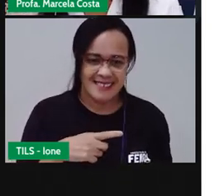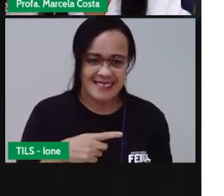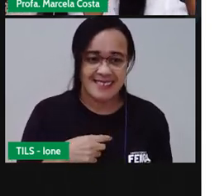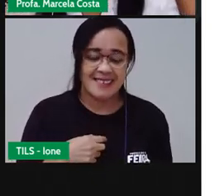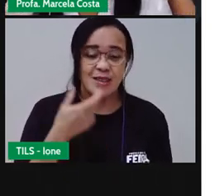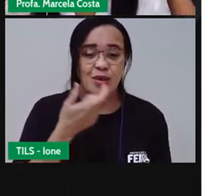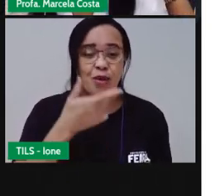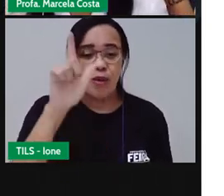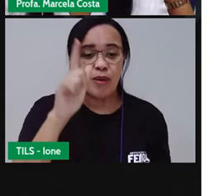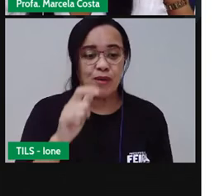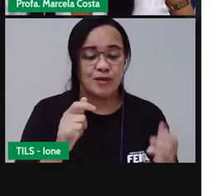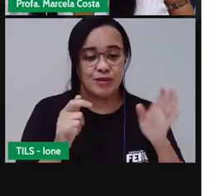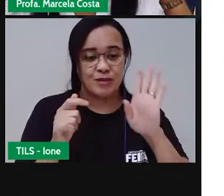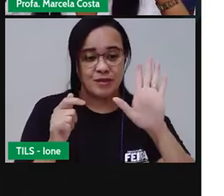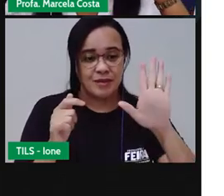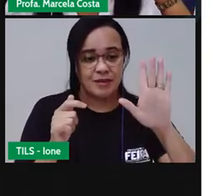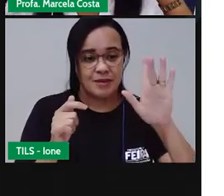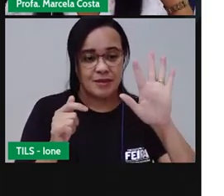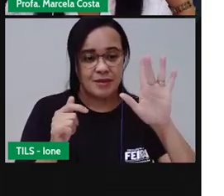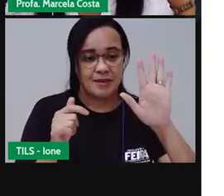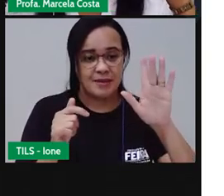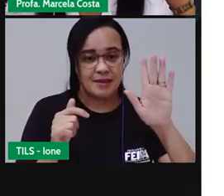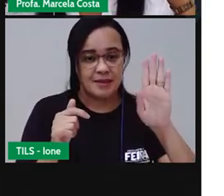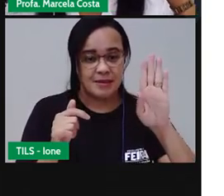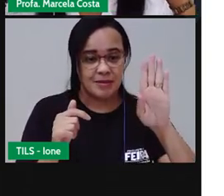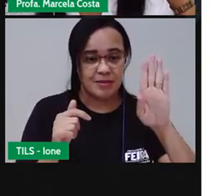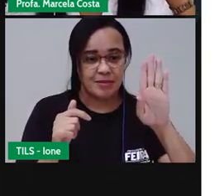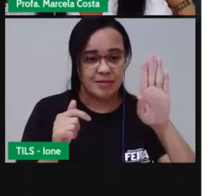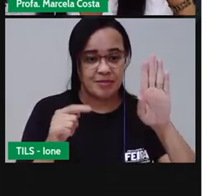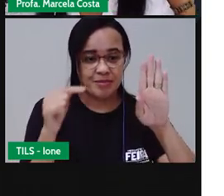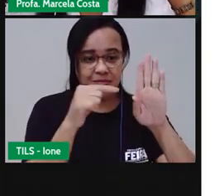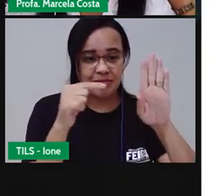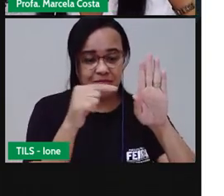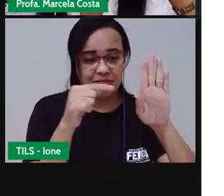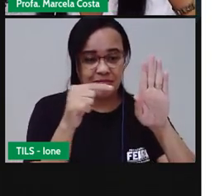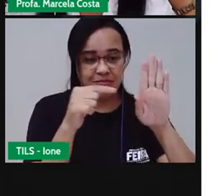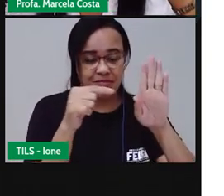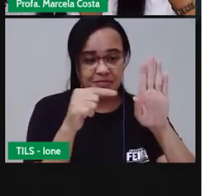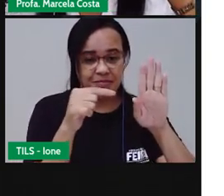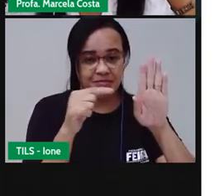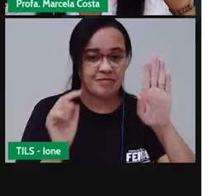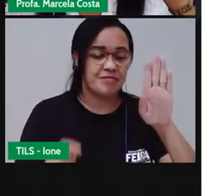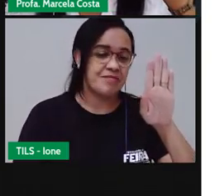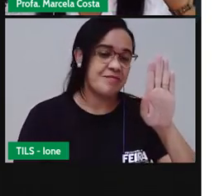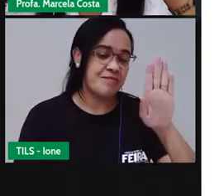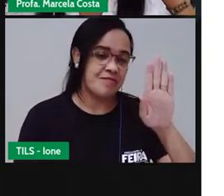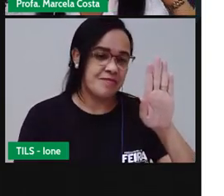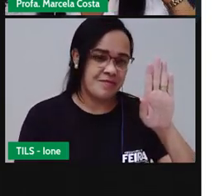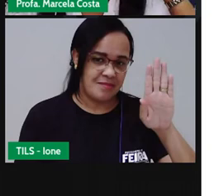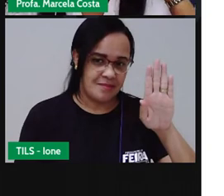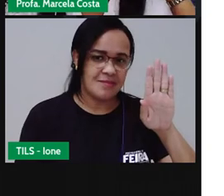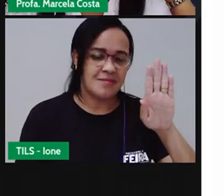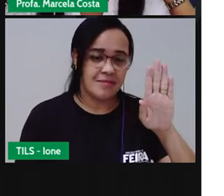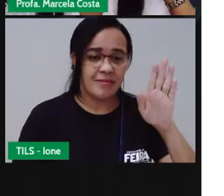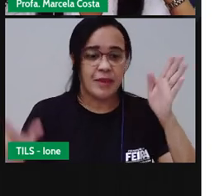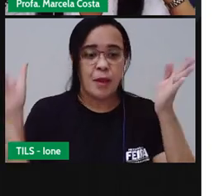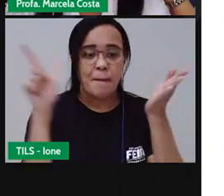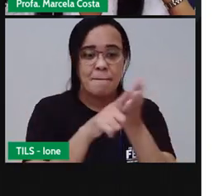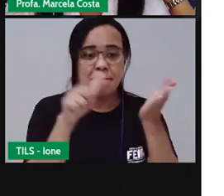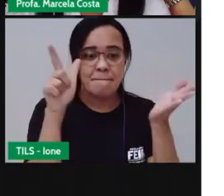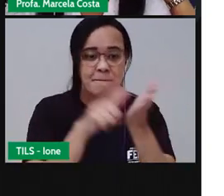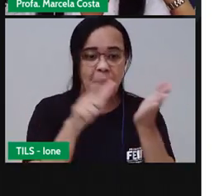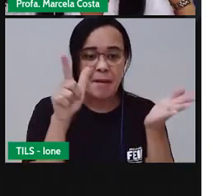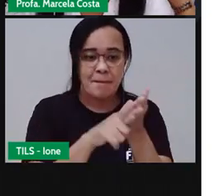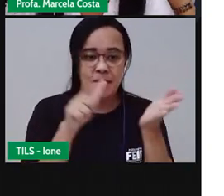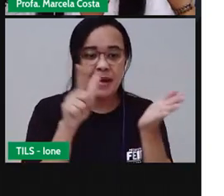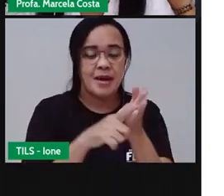da mão, aberta, né? Com os dedos juntos, esticada com os dedos bem juntinhos ali, ó. Representa o